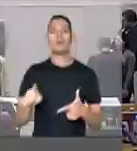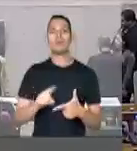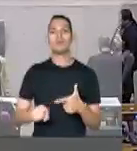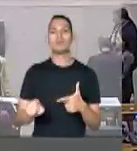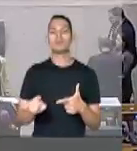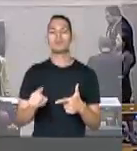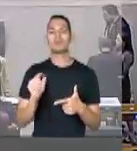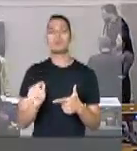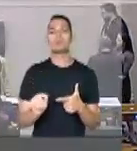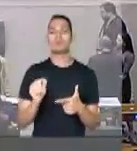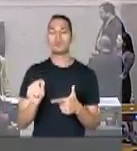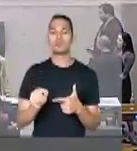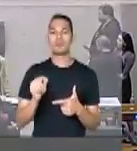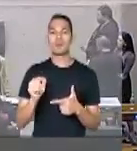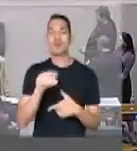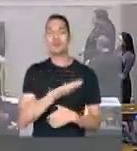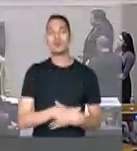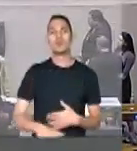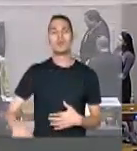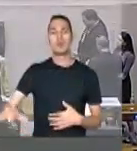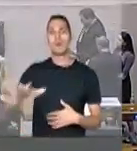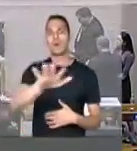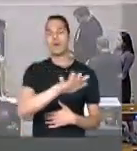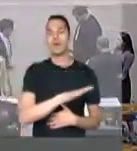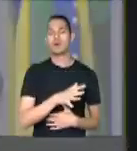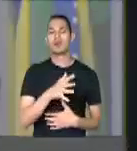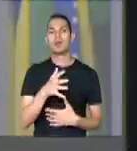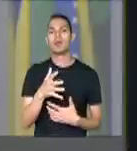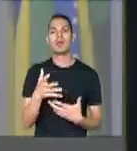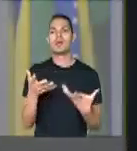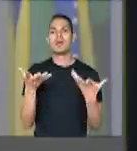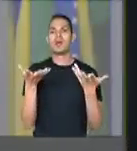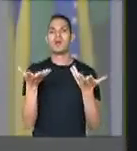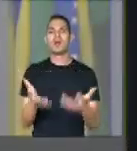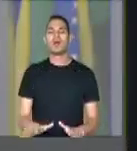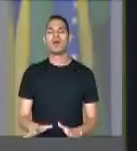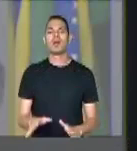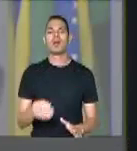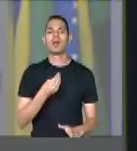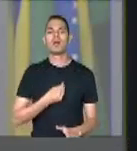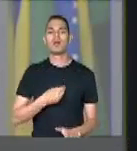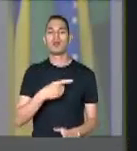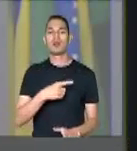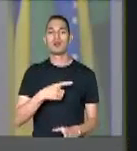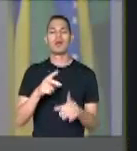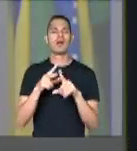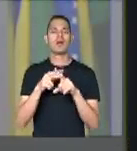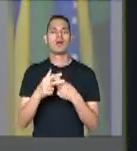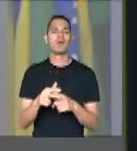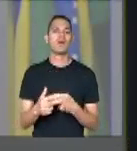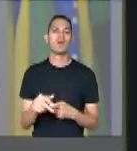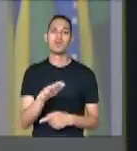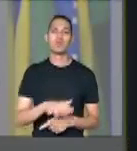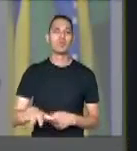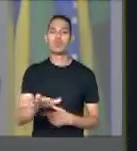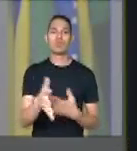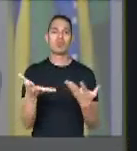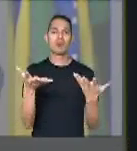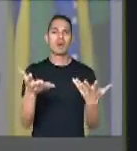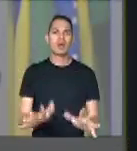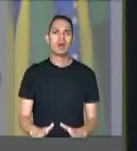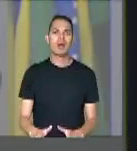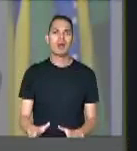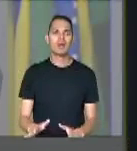é que nenhum de nós queríamos estar aqui fazendo reforma. Não,